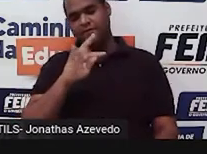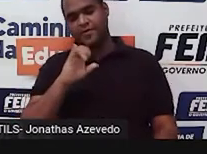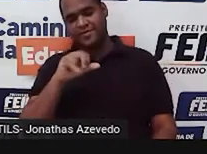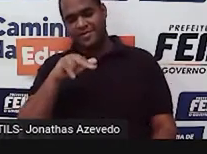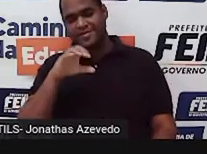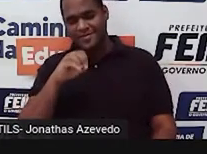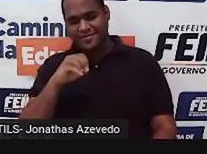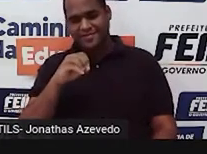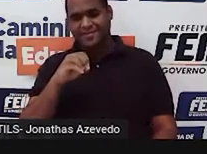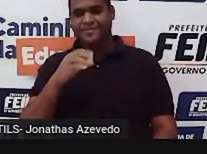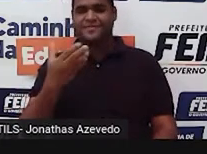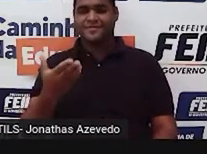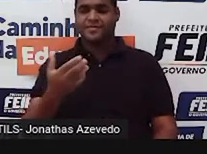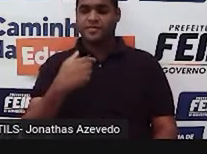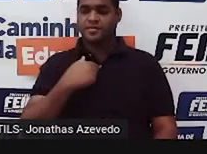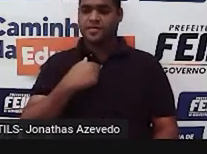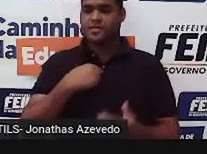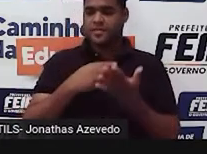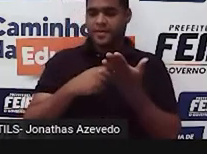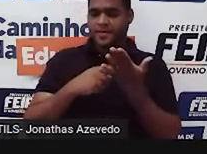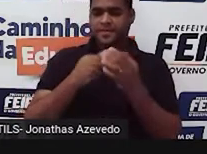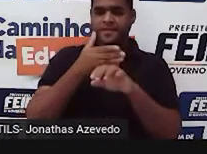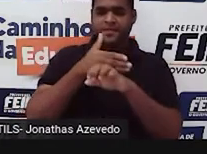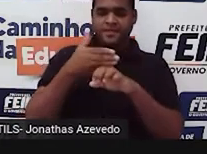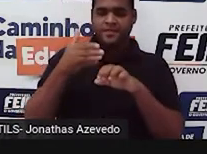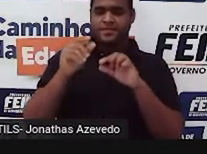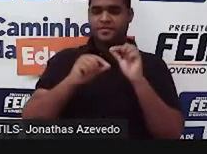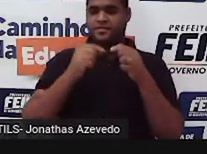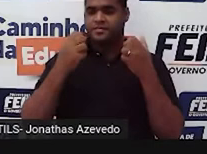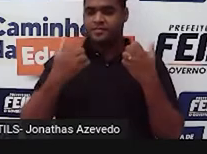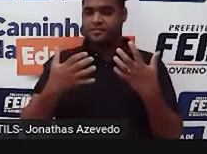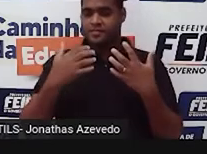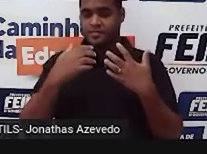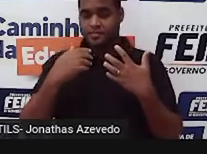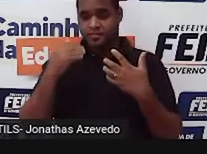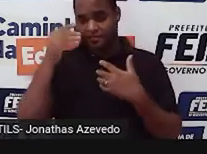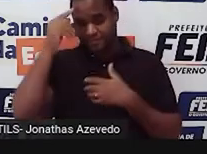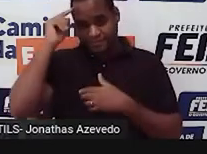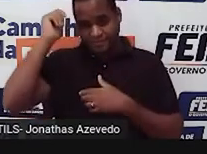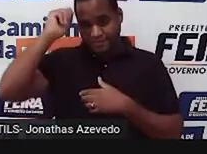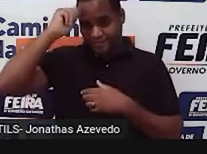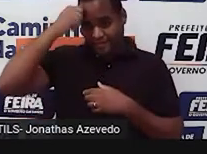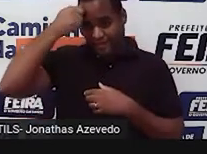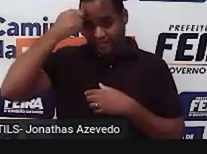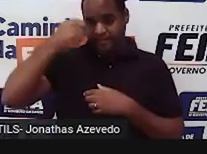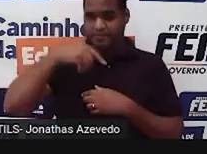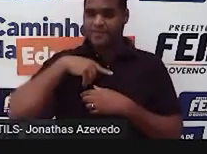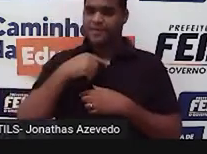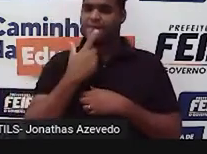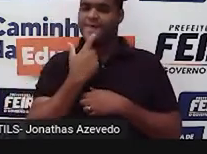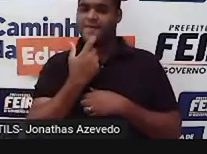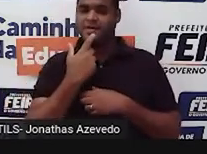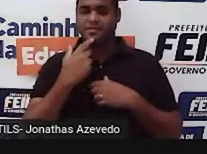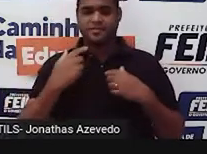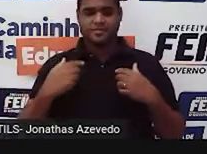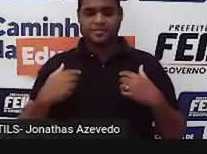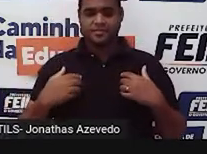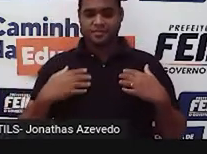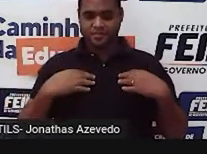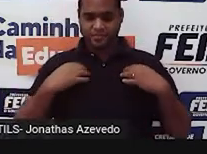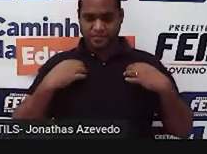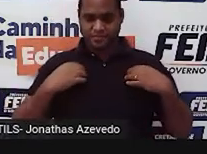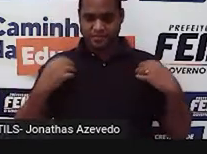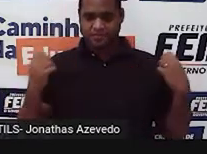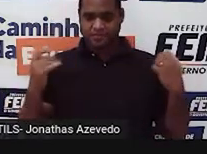Azul, certo? Eu tenho pele branca, o meu cabelo é preto, nesse momento eu visto uma camisa vermelha, por cima um